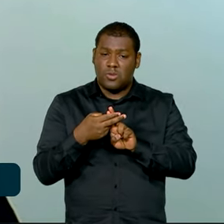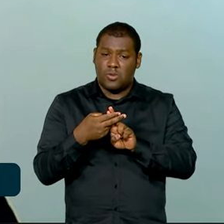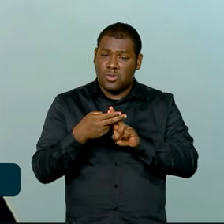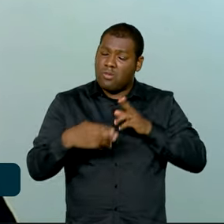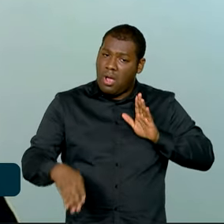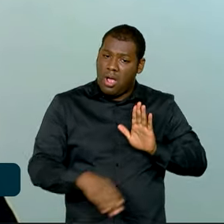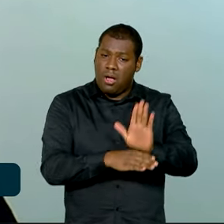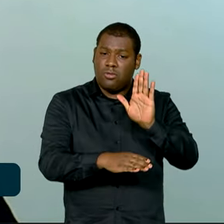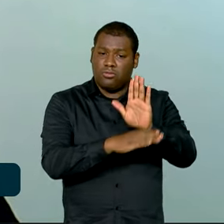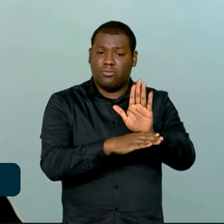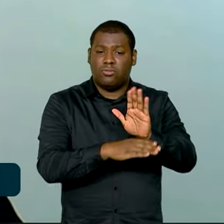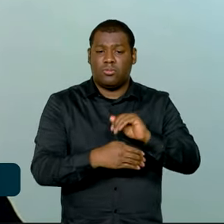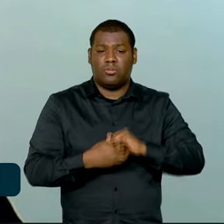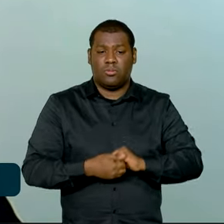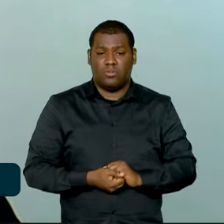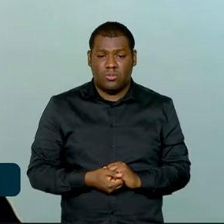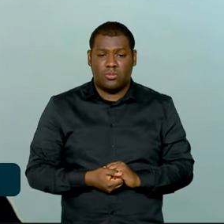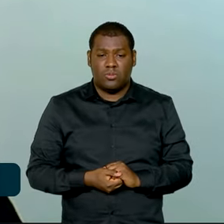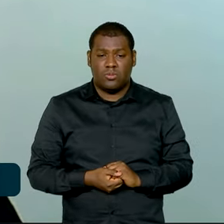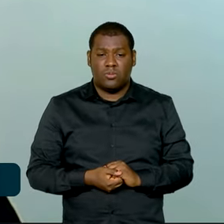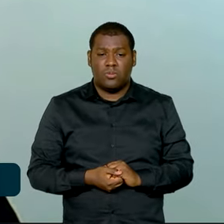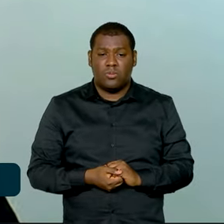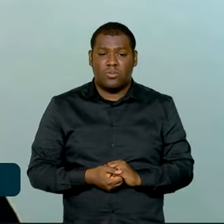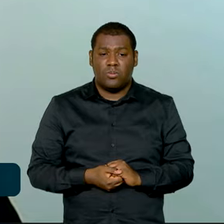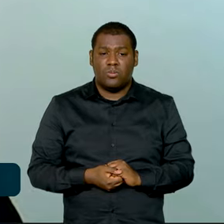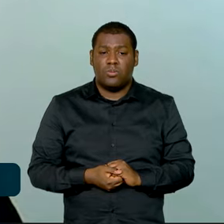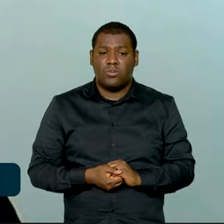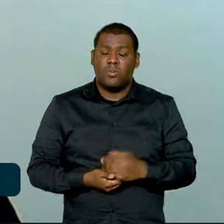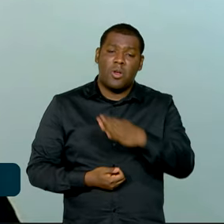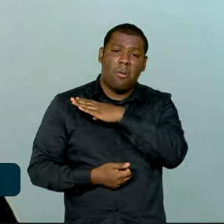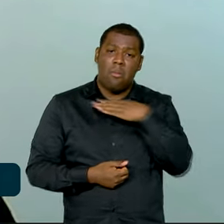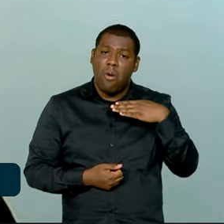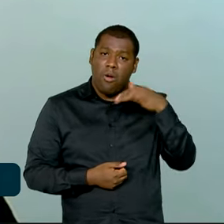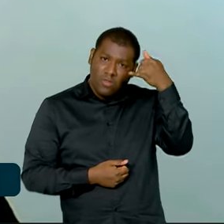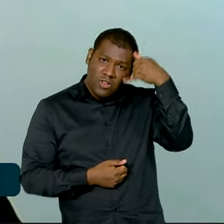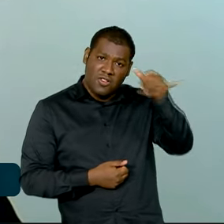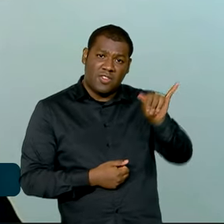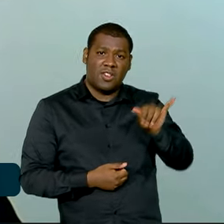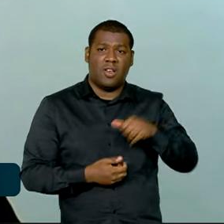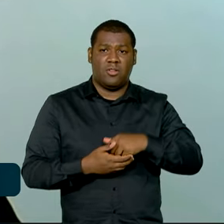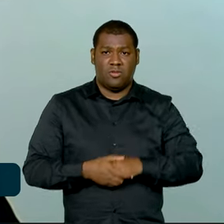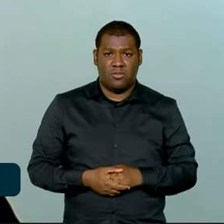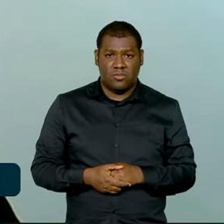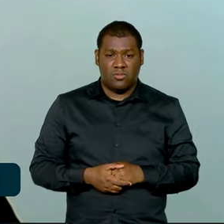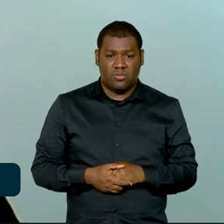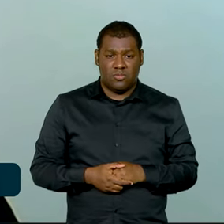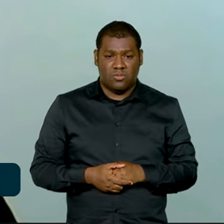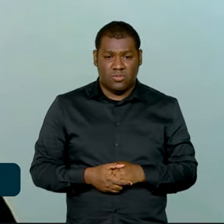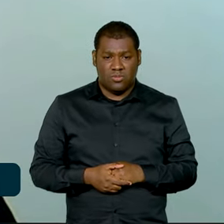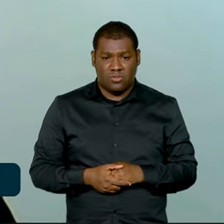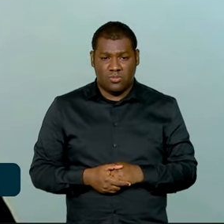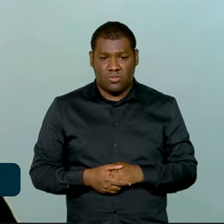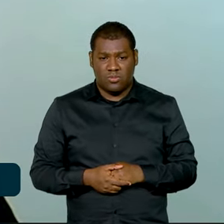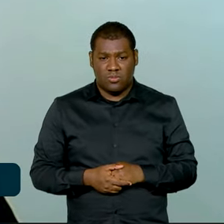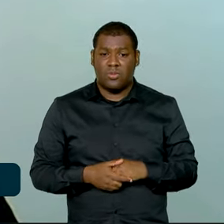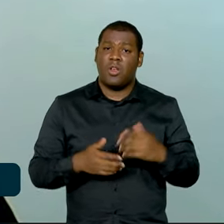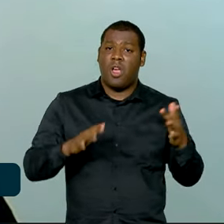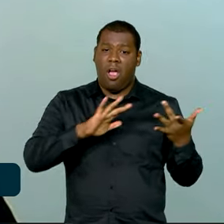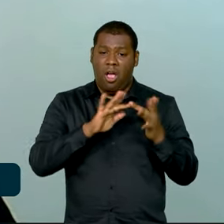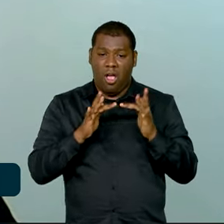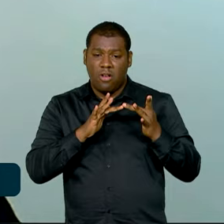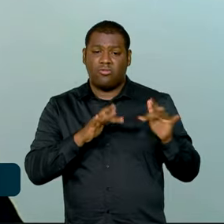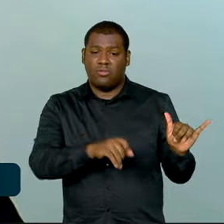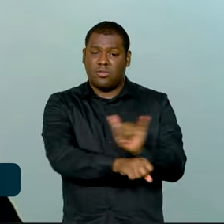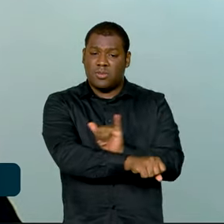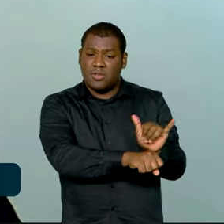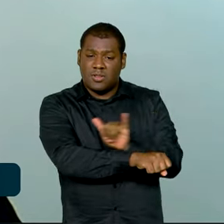quando nós classificamos esses óbitos, nós sempre buscamos fazer a classificação de evitabilidade para